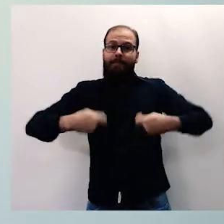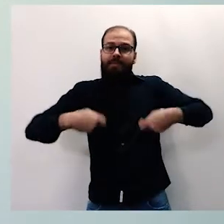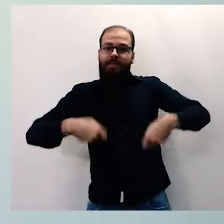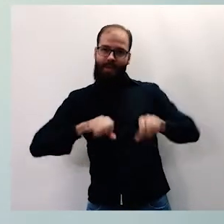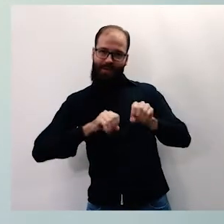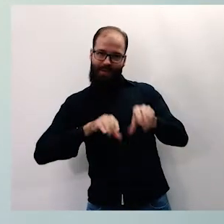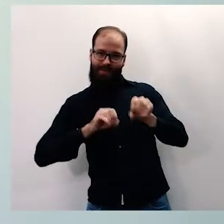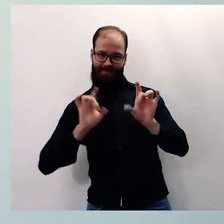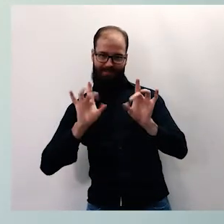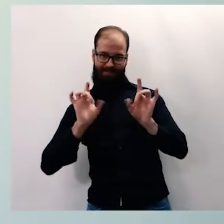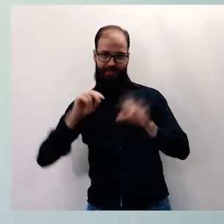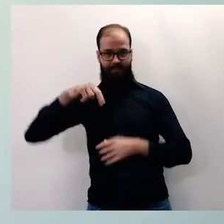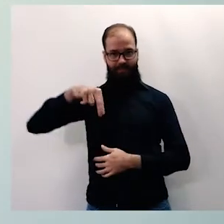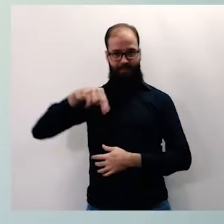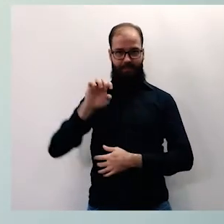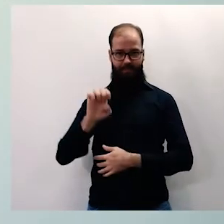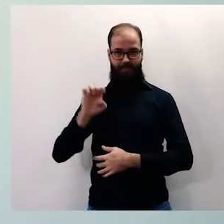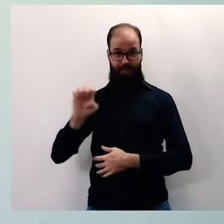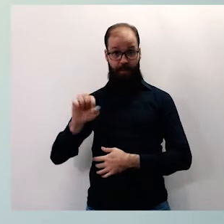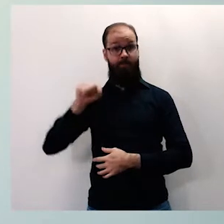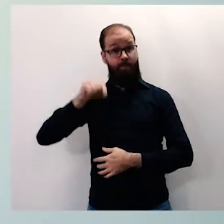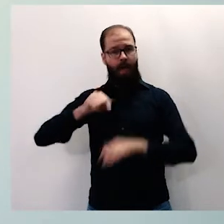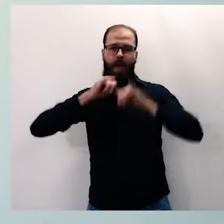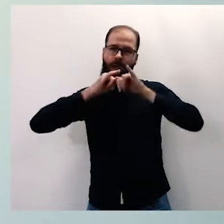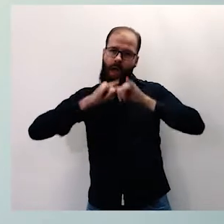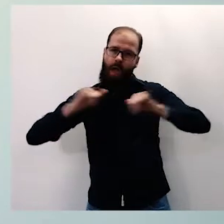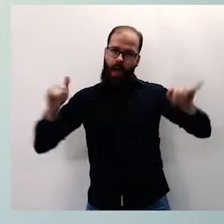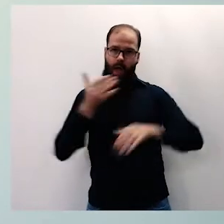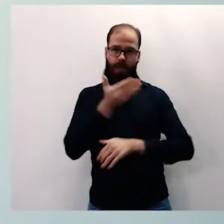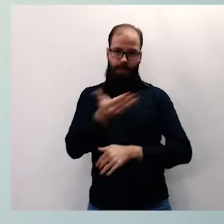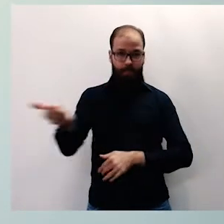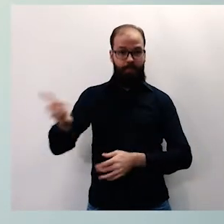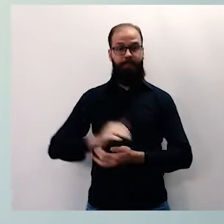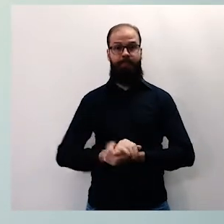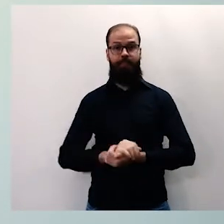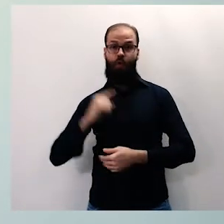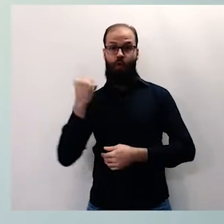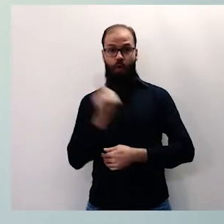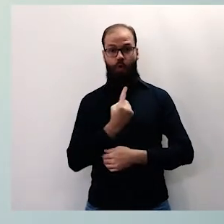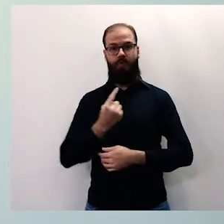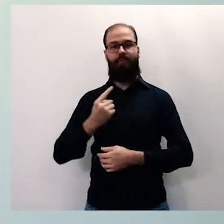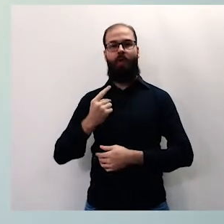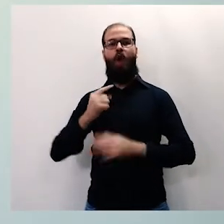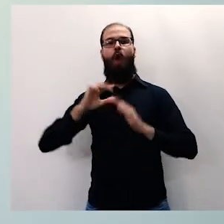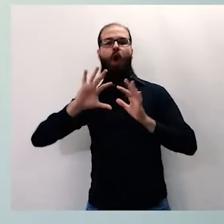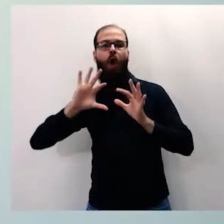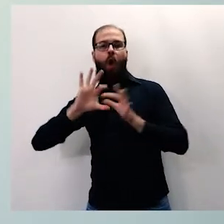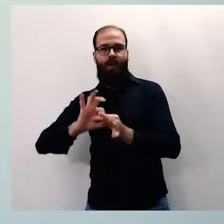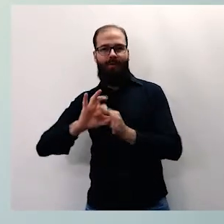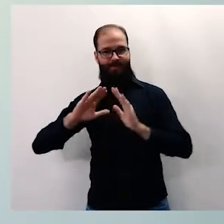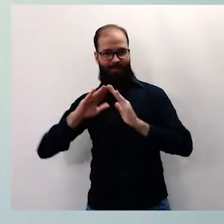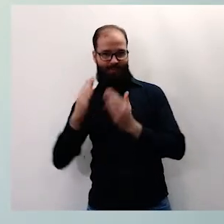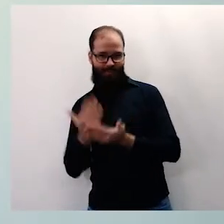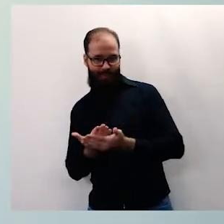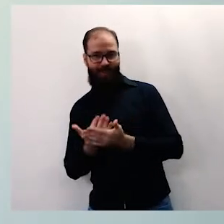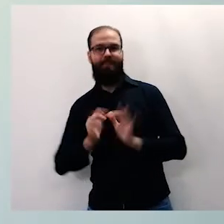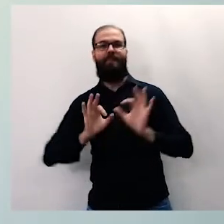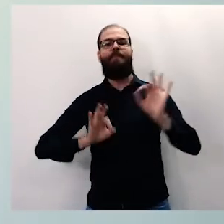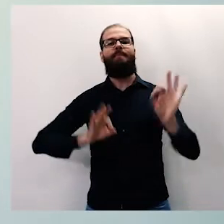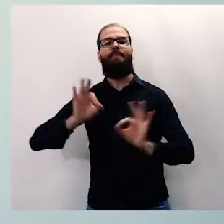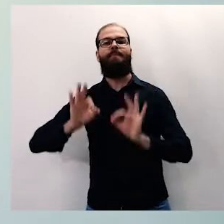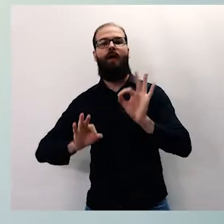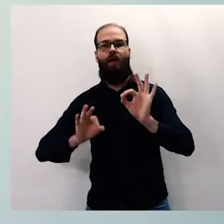educacional especial, este recadinho é pra você. Nós do Portal Conexão Escola preparamos atividades